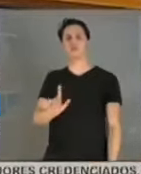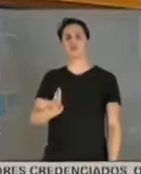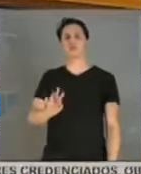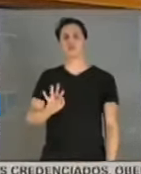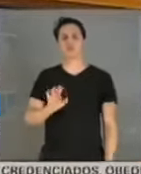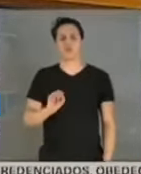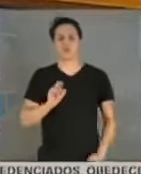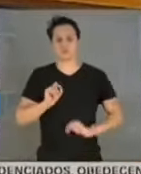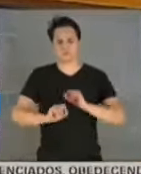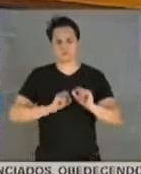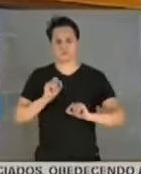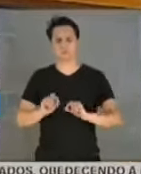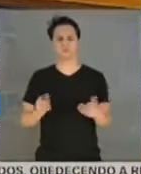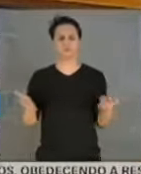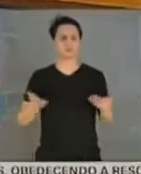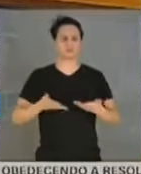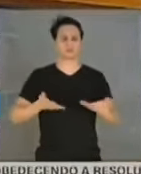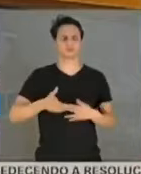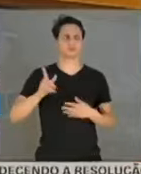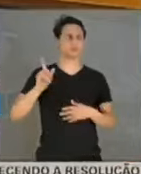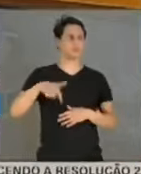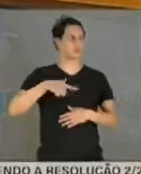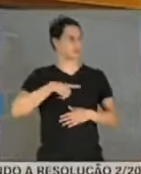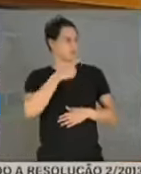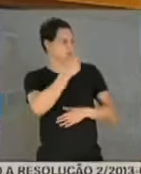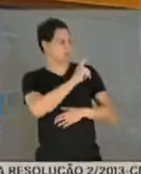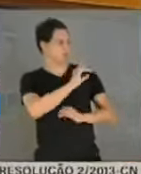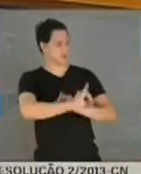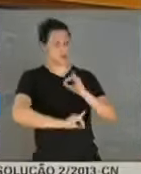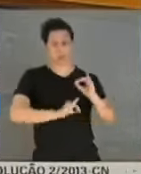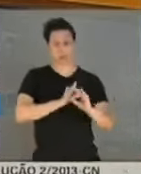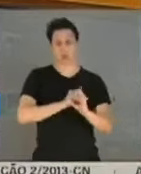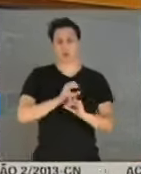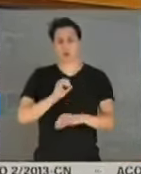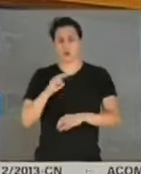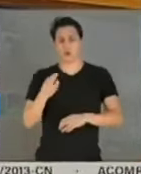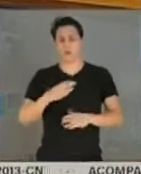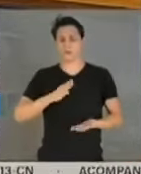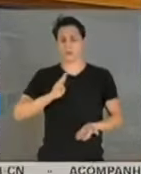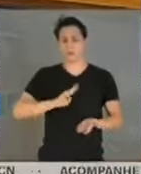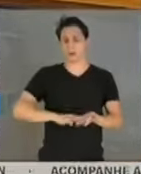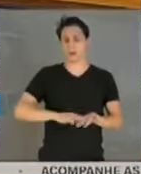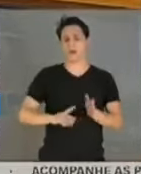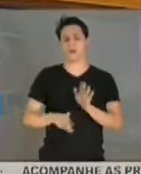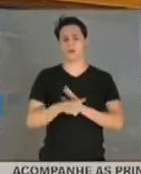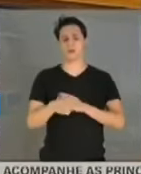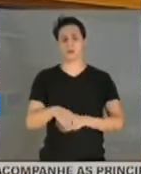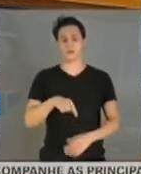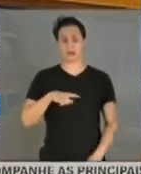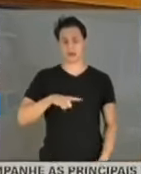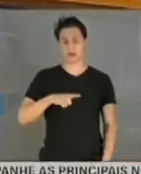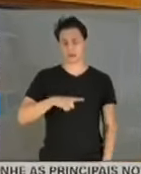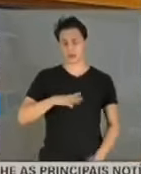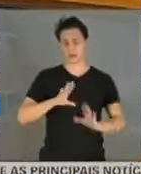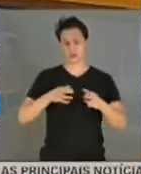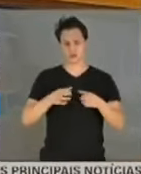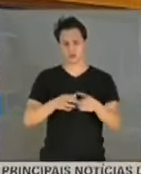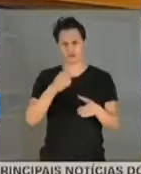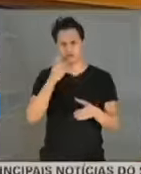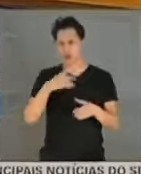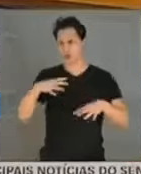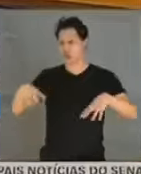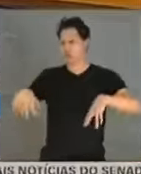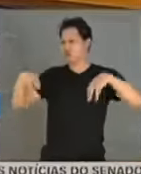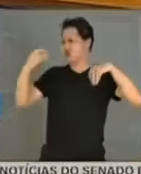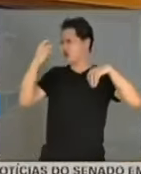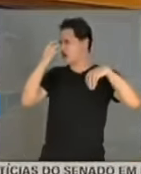Tribunal Federal nas páginas do seu site, ou membros desta comissão vestidos de palhaço e diz